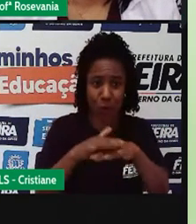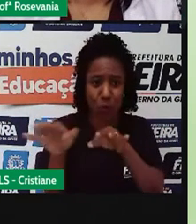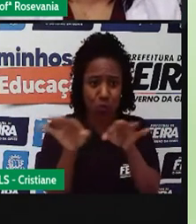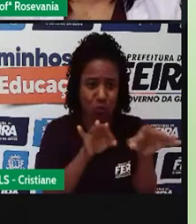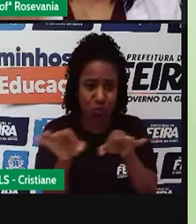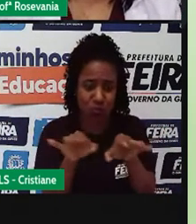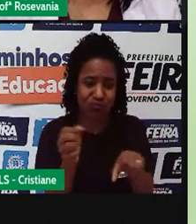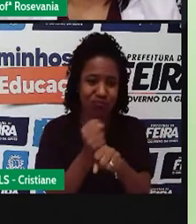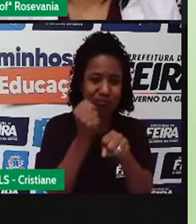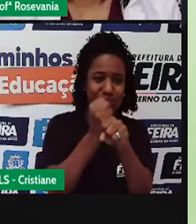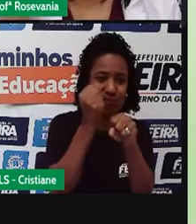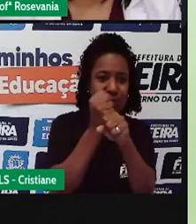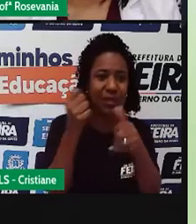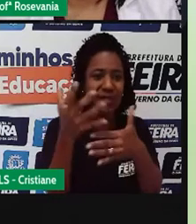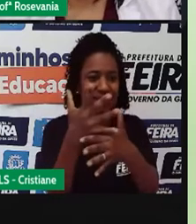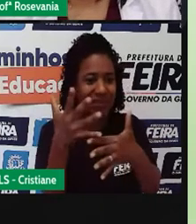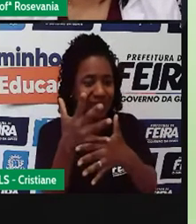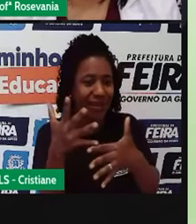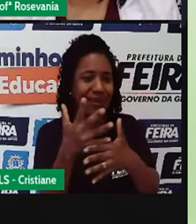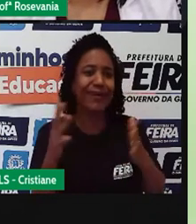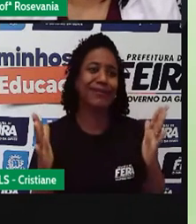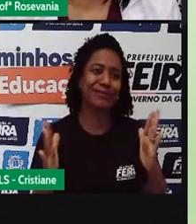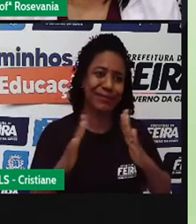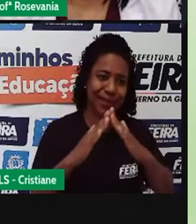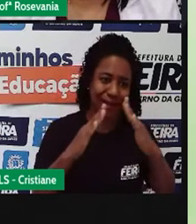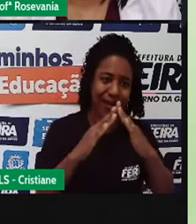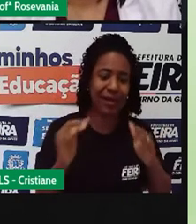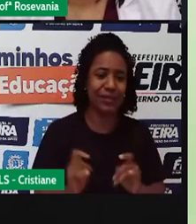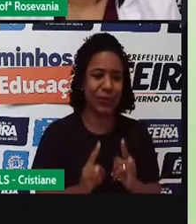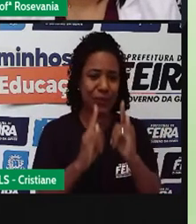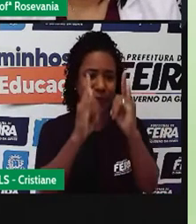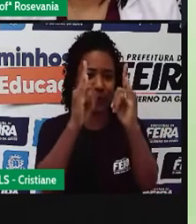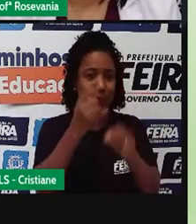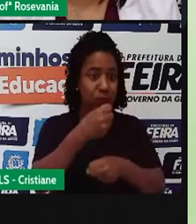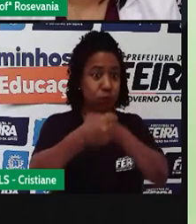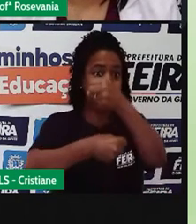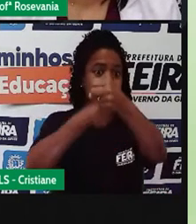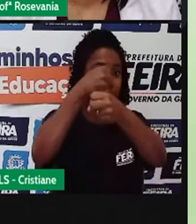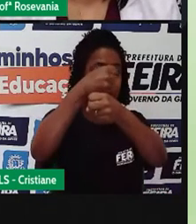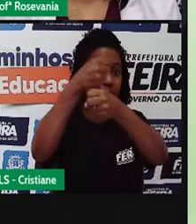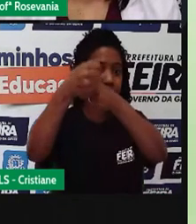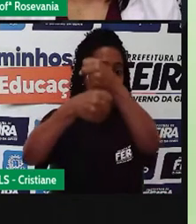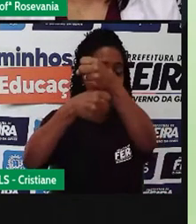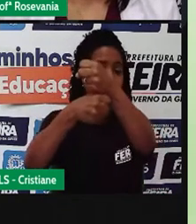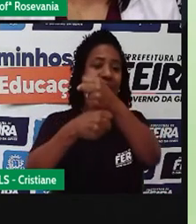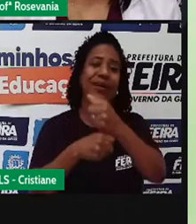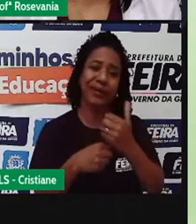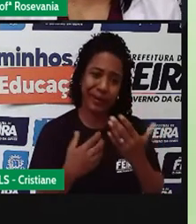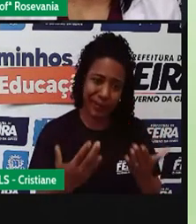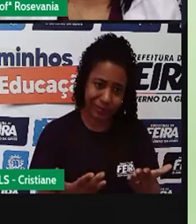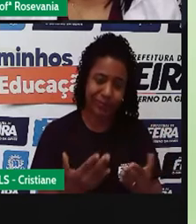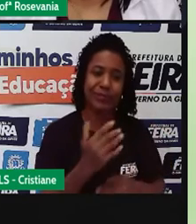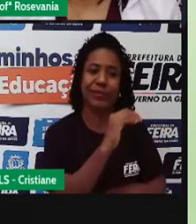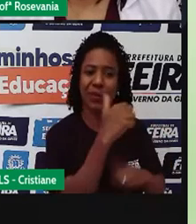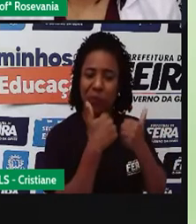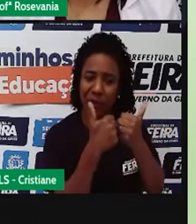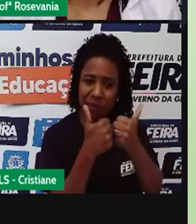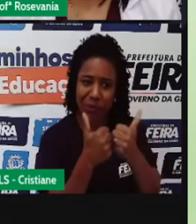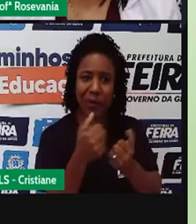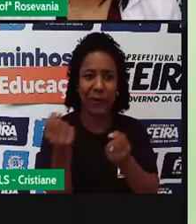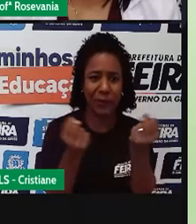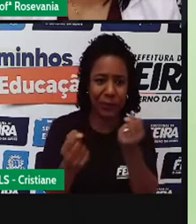urbanização, que é aquela vinda, né, do homem que ficam pra morar lá, com todo o desenvolvimento que traz, de transporte, de